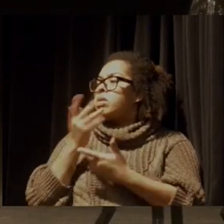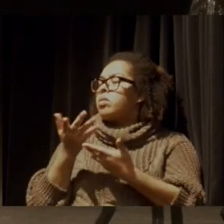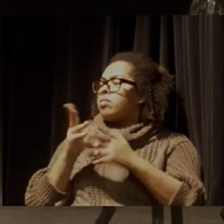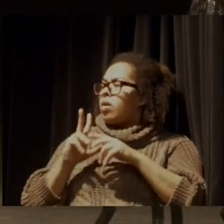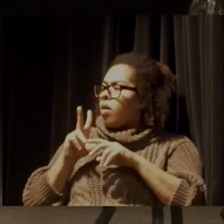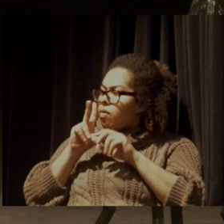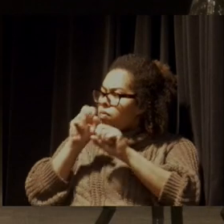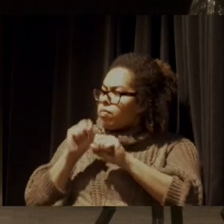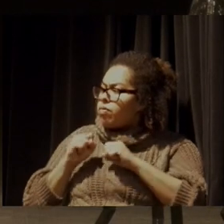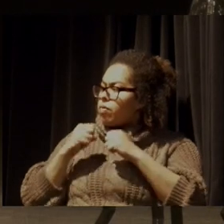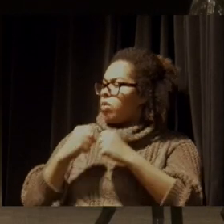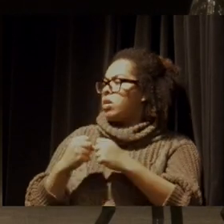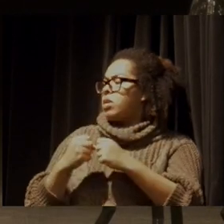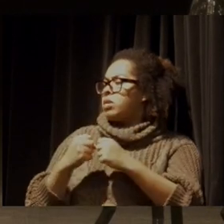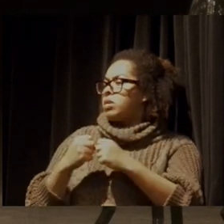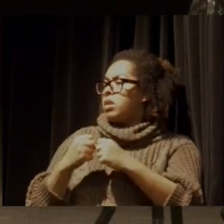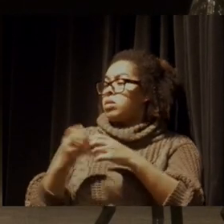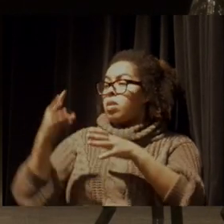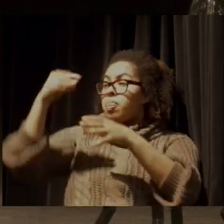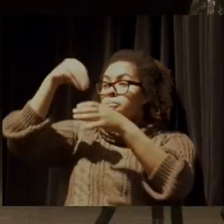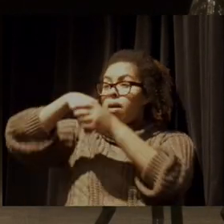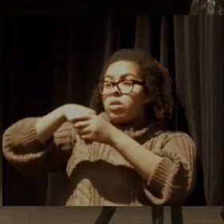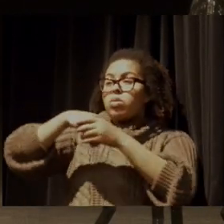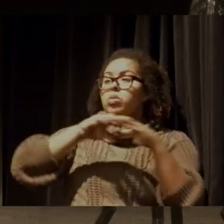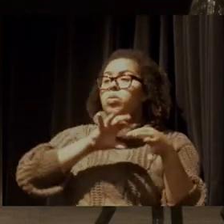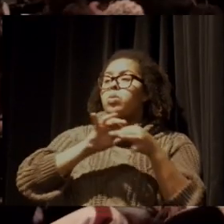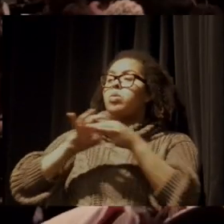fortalecendo isso, inclusive na universidade,